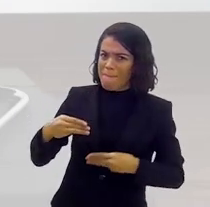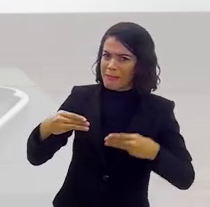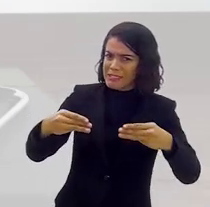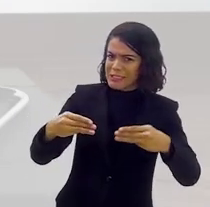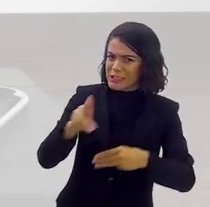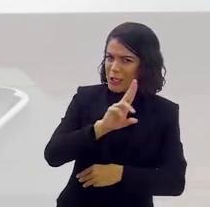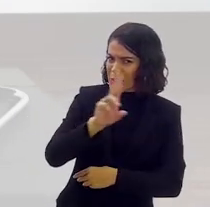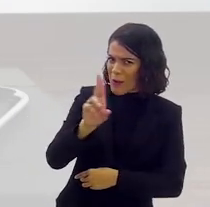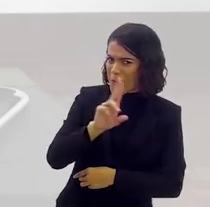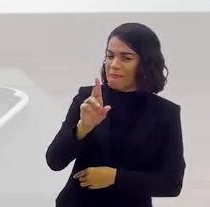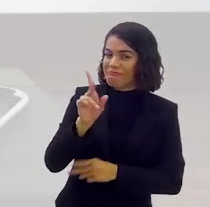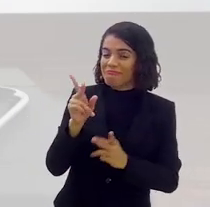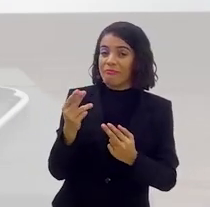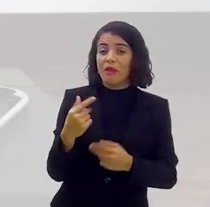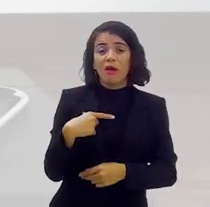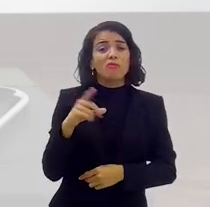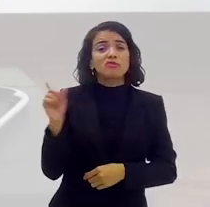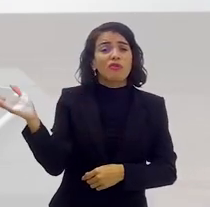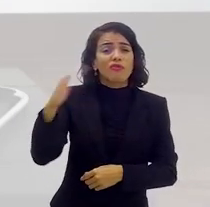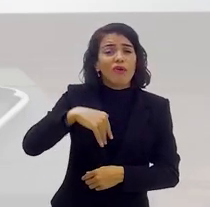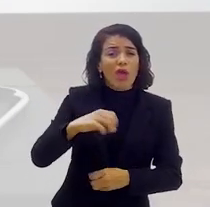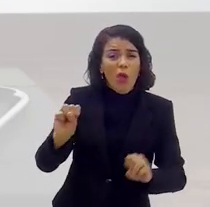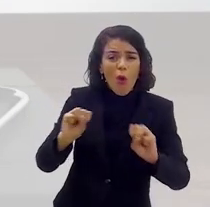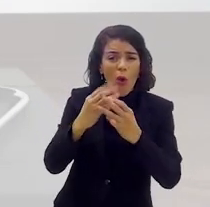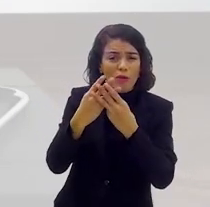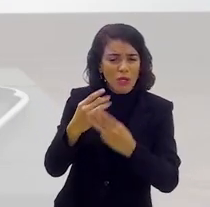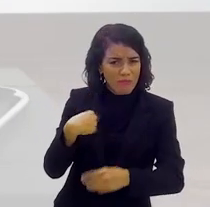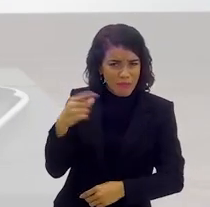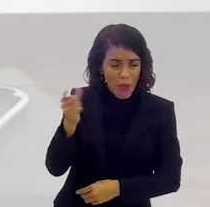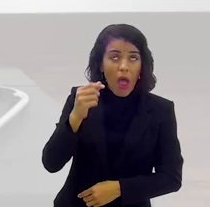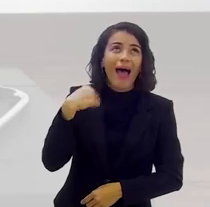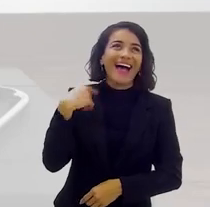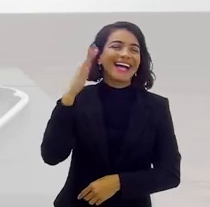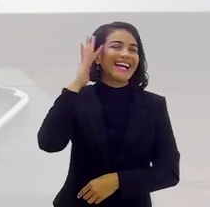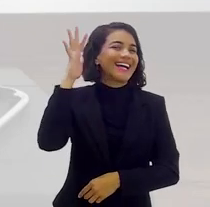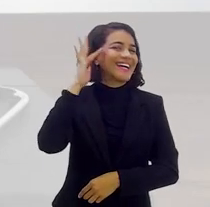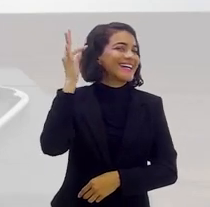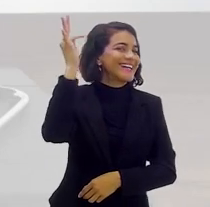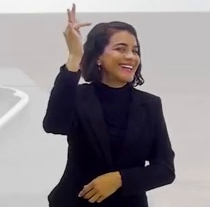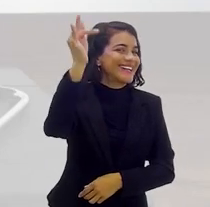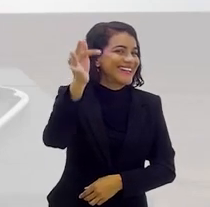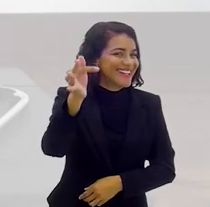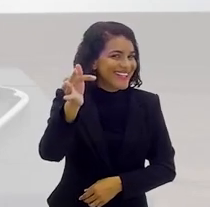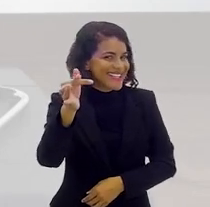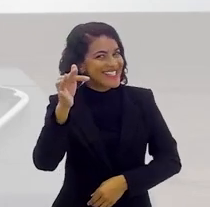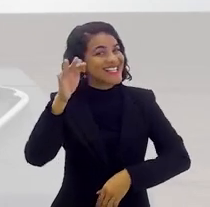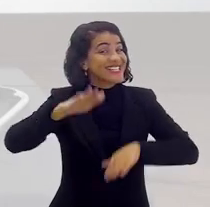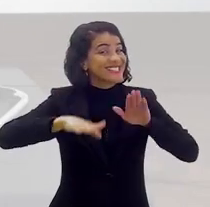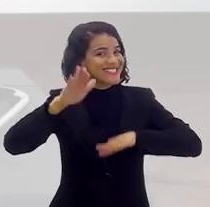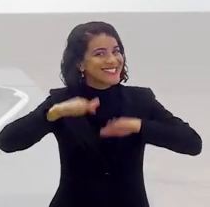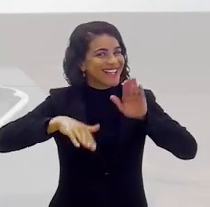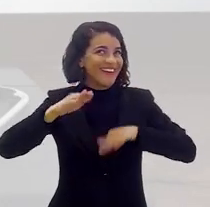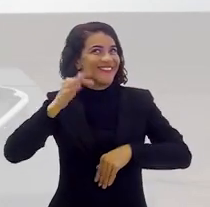eu assim, eles pediram até, o senhor não veio dar um workshop aqui, não? Eu falei, quem sabe um dia. Quem sabe um dia, não é?